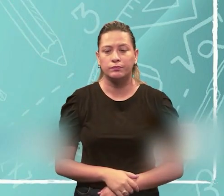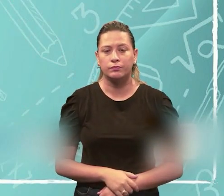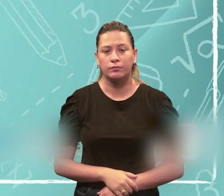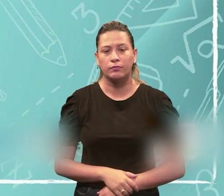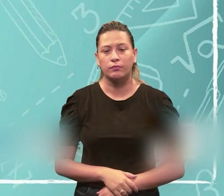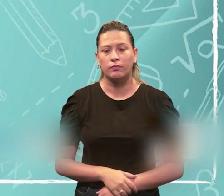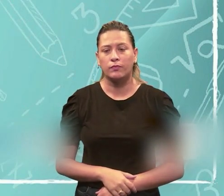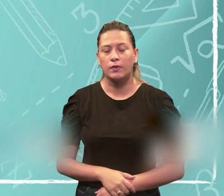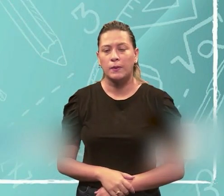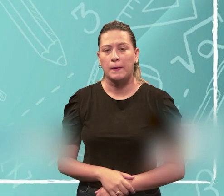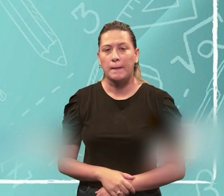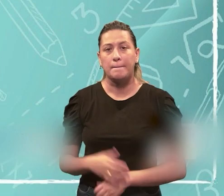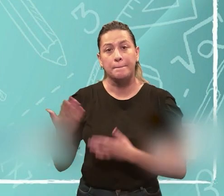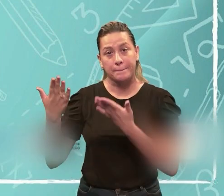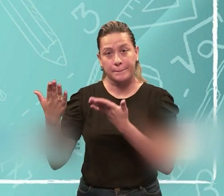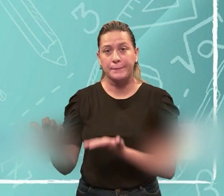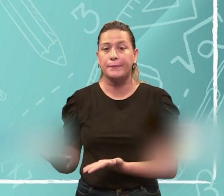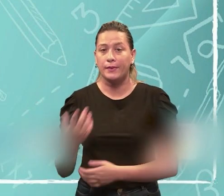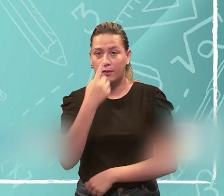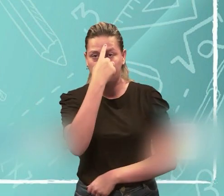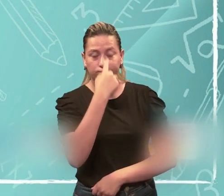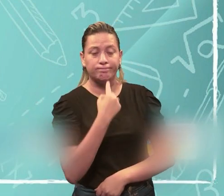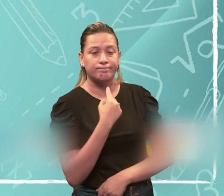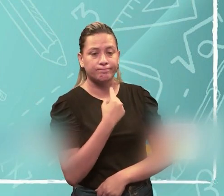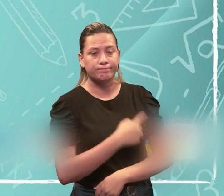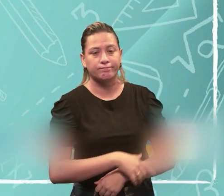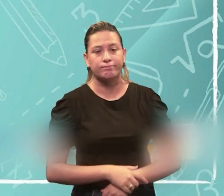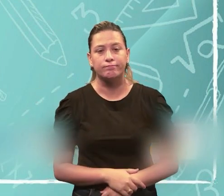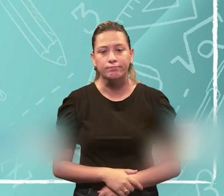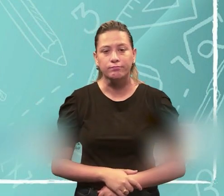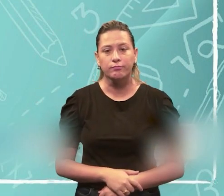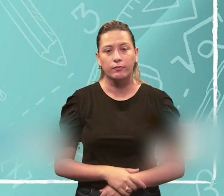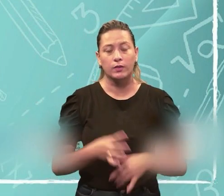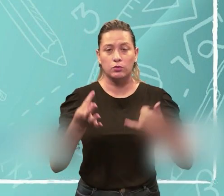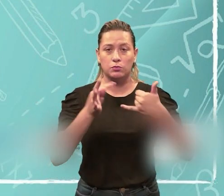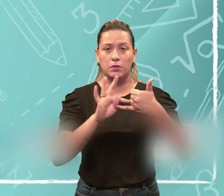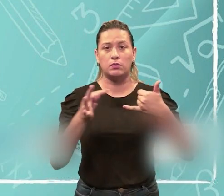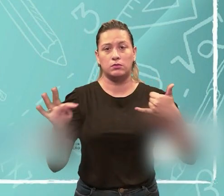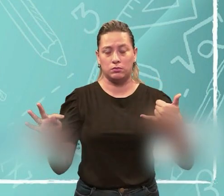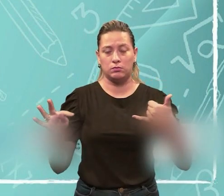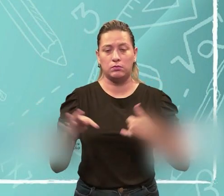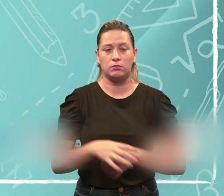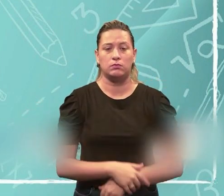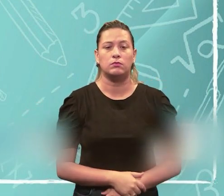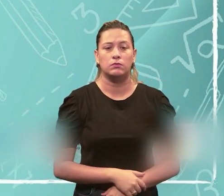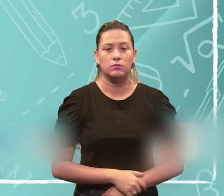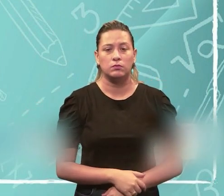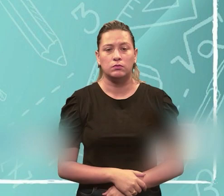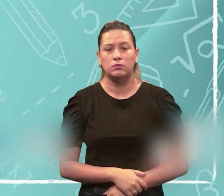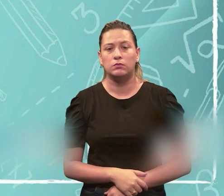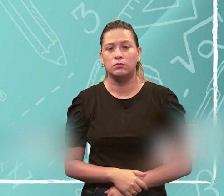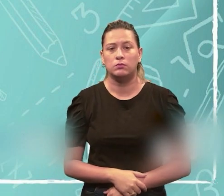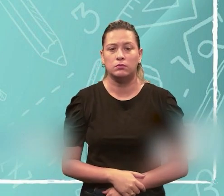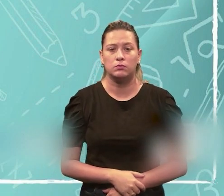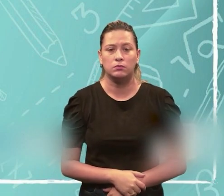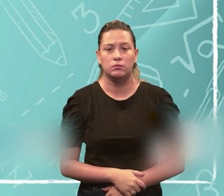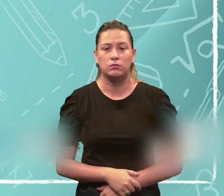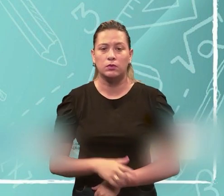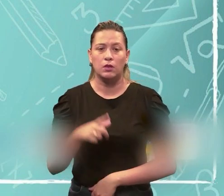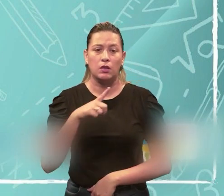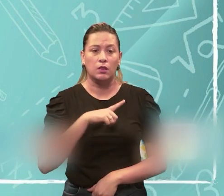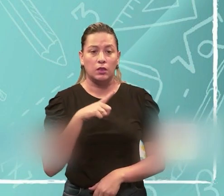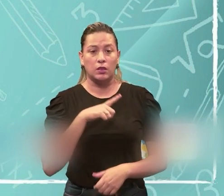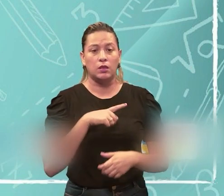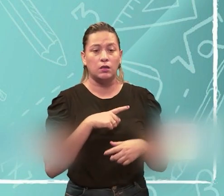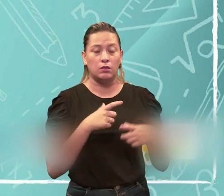Aqui é só a ilustração de uma tensão elétrica, né, os componentes, geralmente